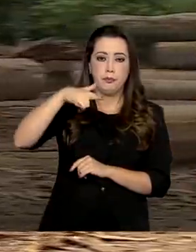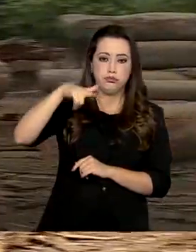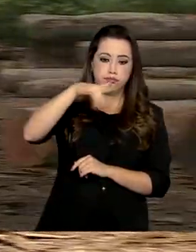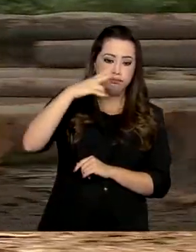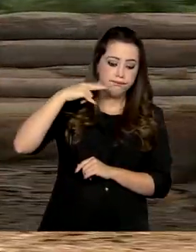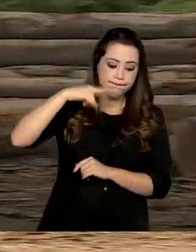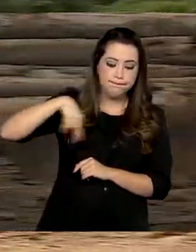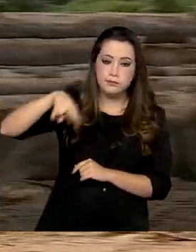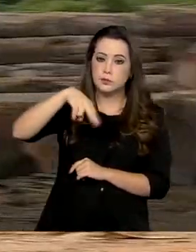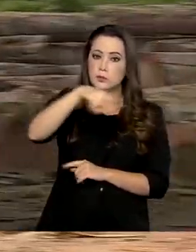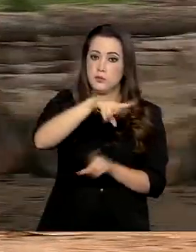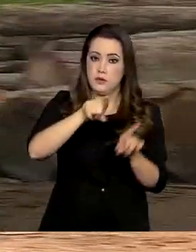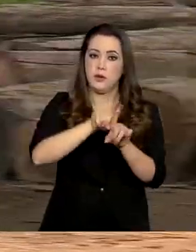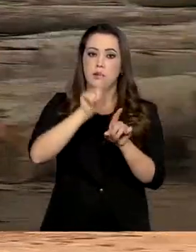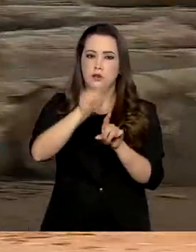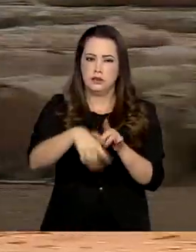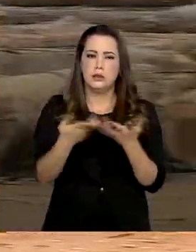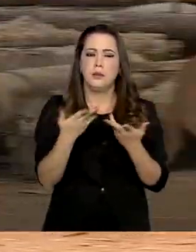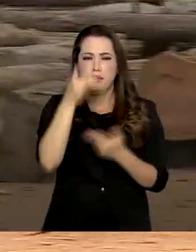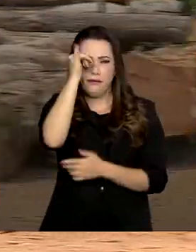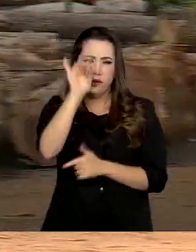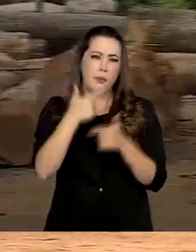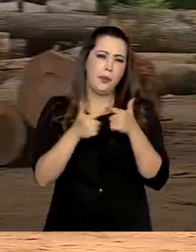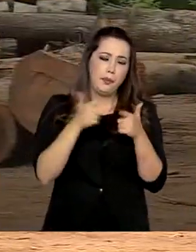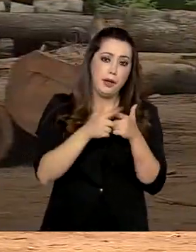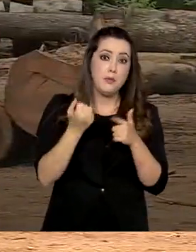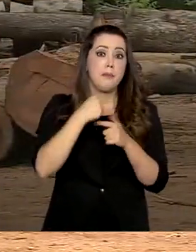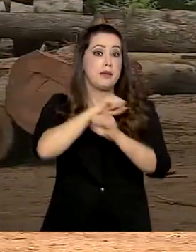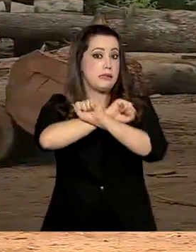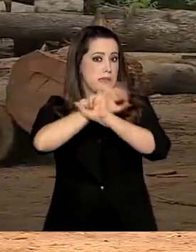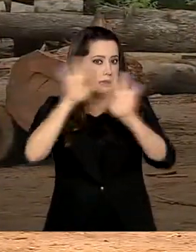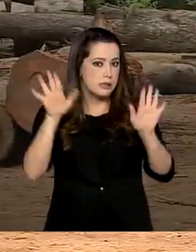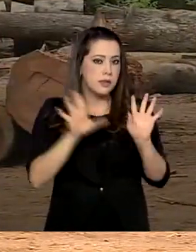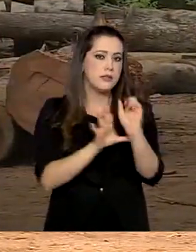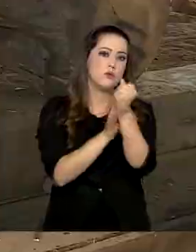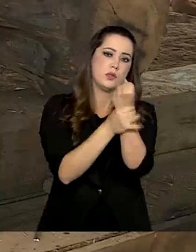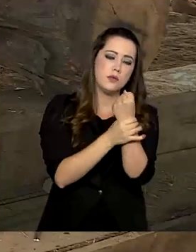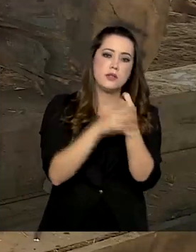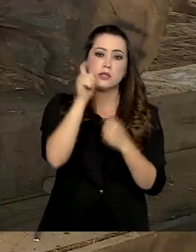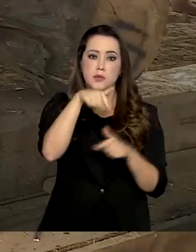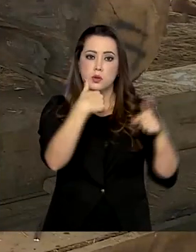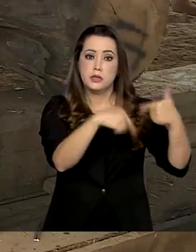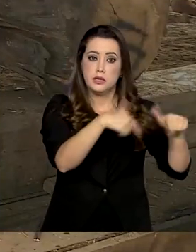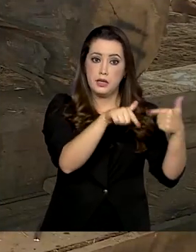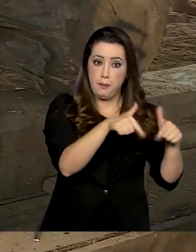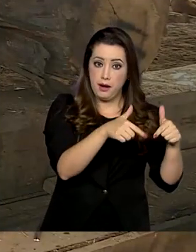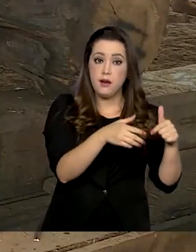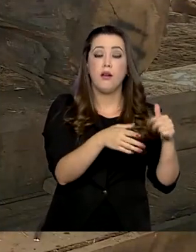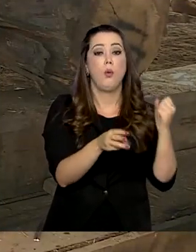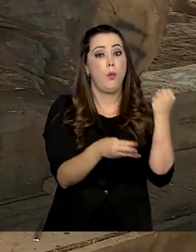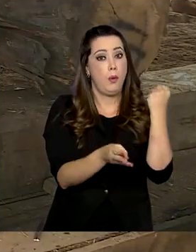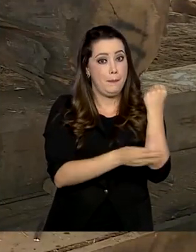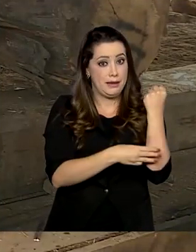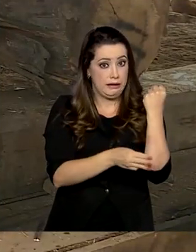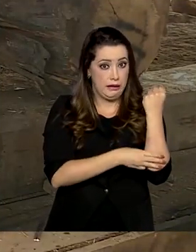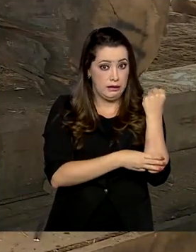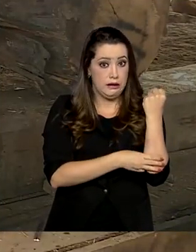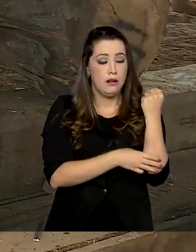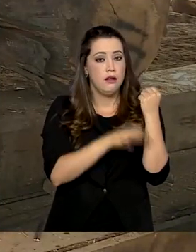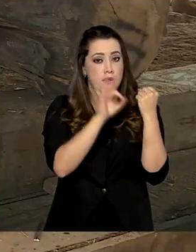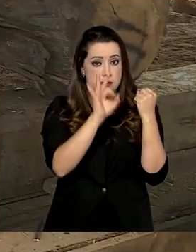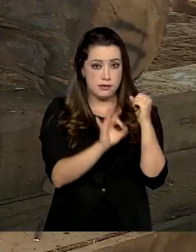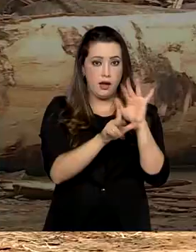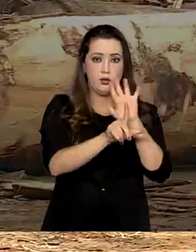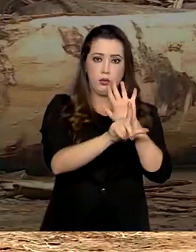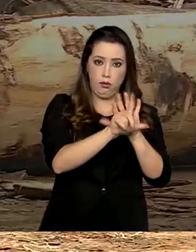prevenir fraudes, o novo sistema é mais transparente e dá mais segurança para quem trabalha com a madeira legal. Para o ministro